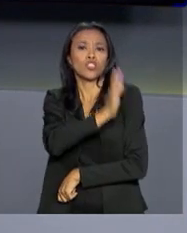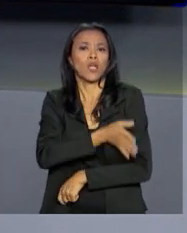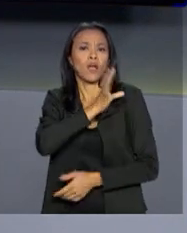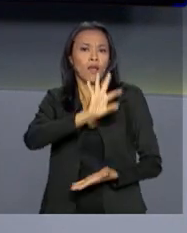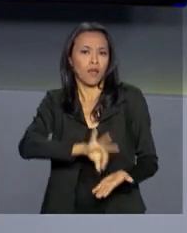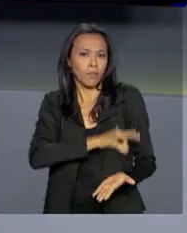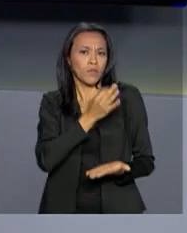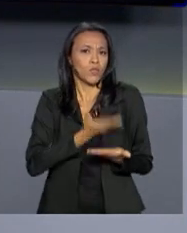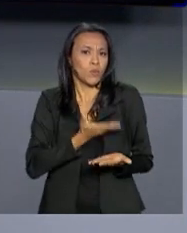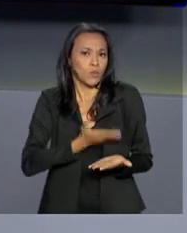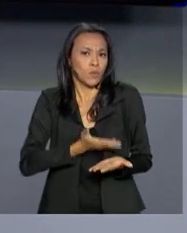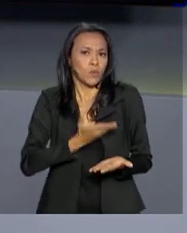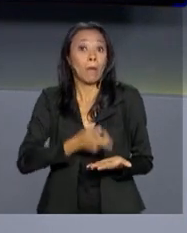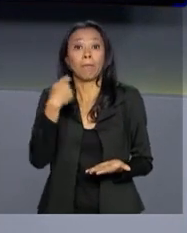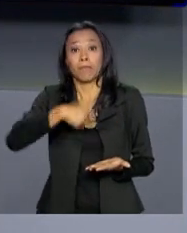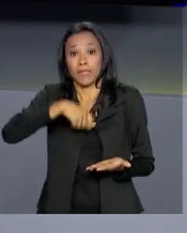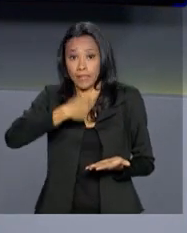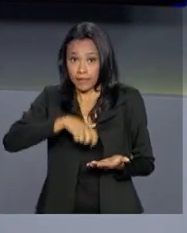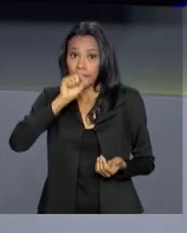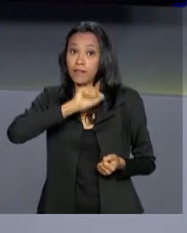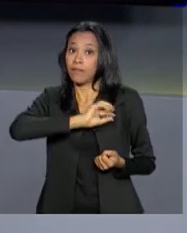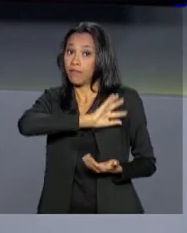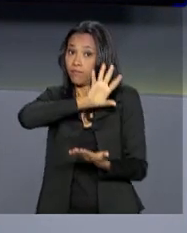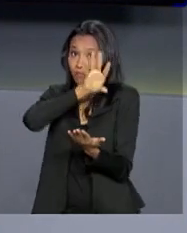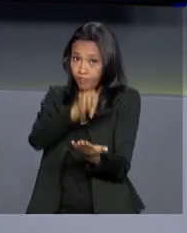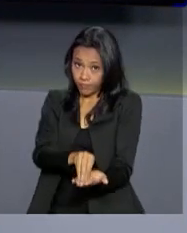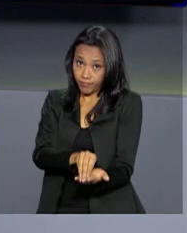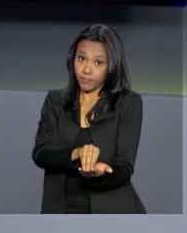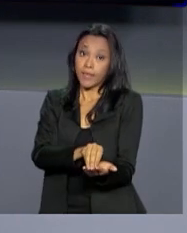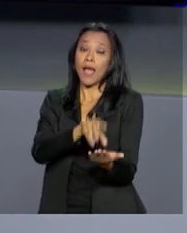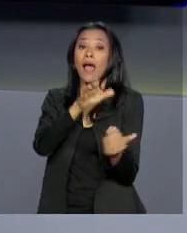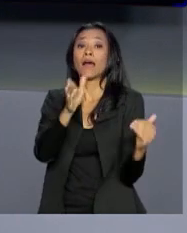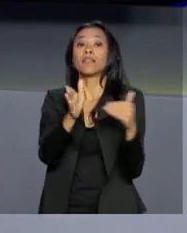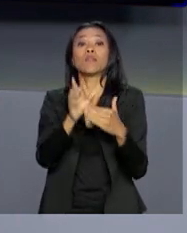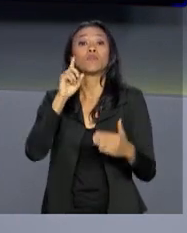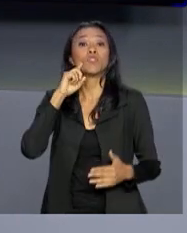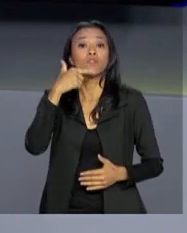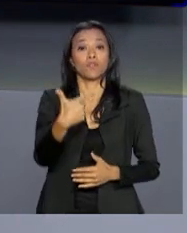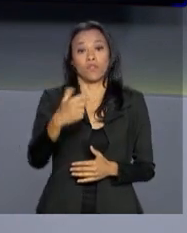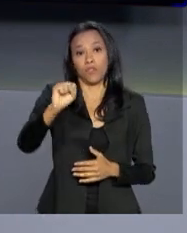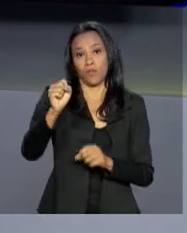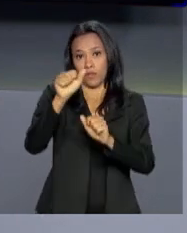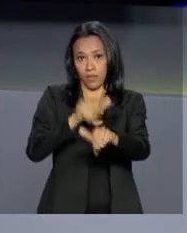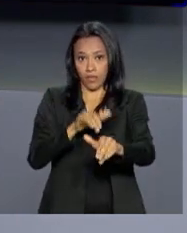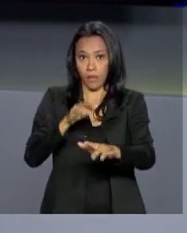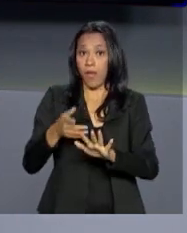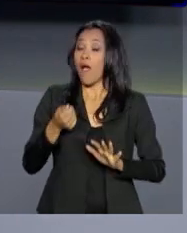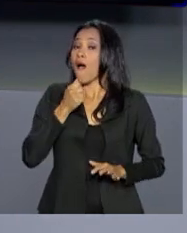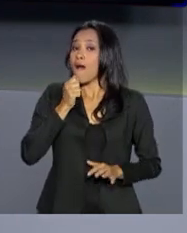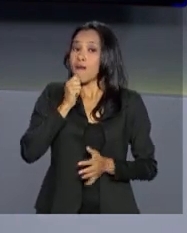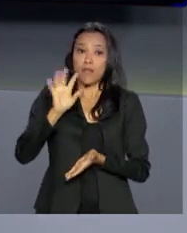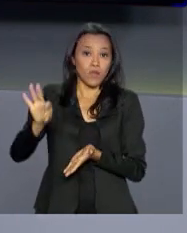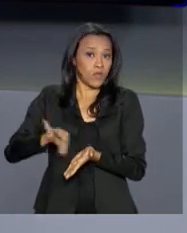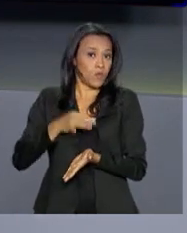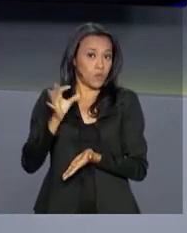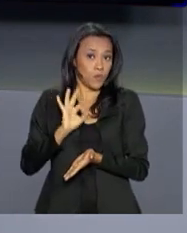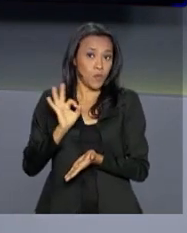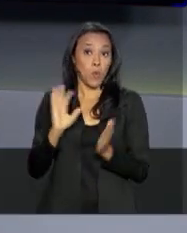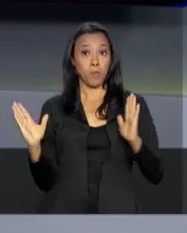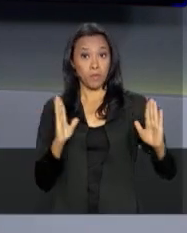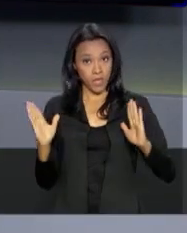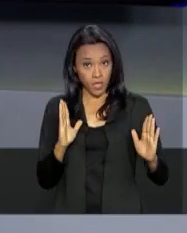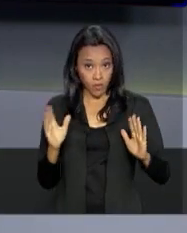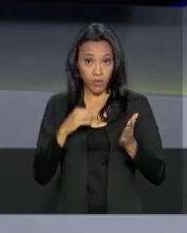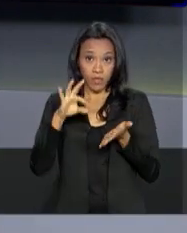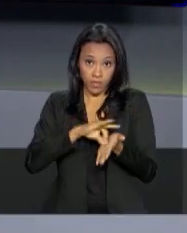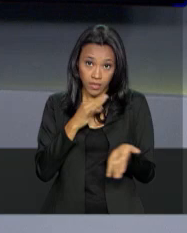de educação superior precisam fazer o registro até 28 de setembro. Já para os estudantes não matriculados, o prazo de inscrição